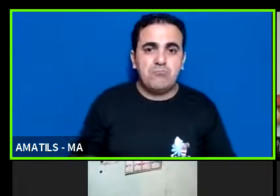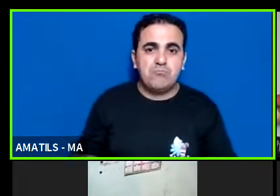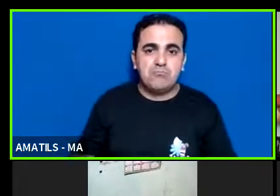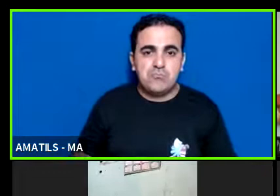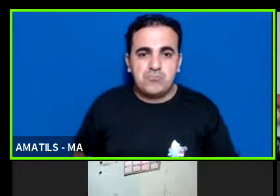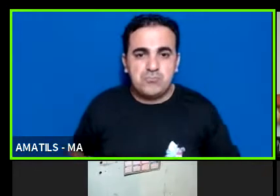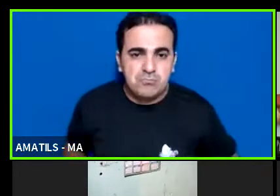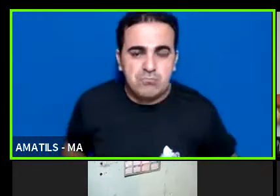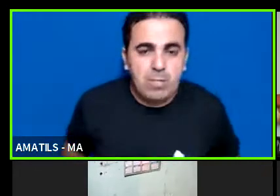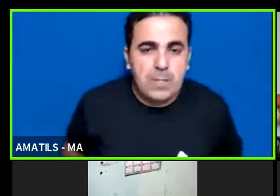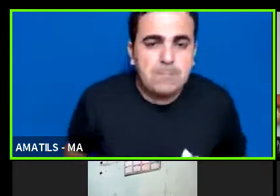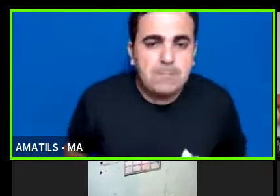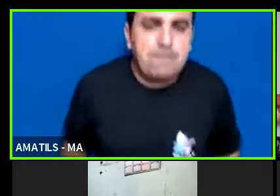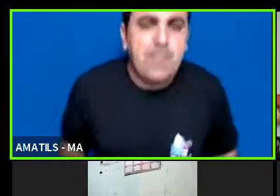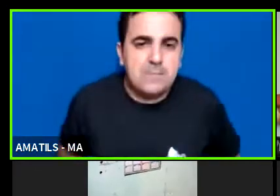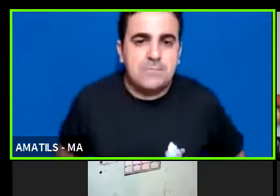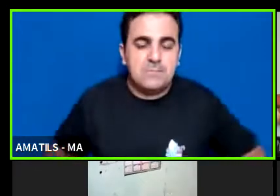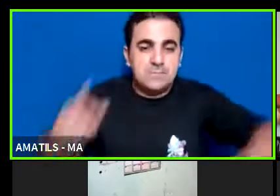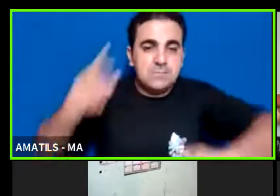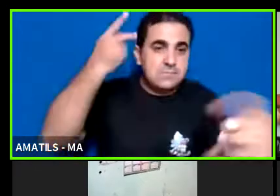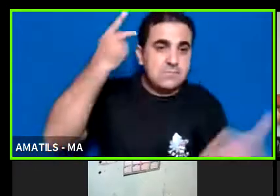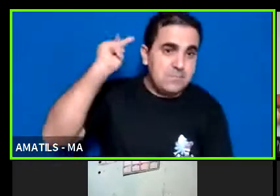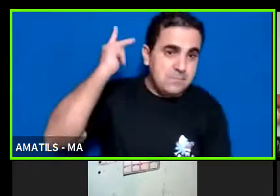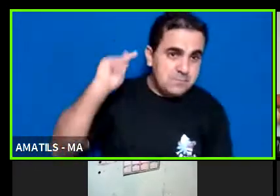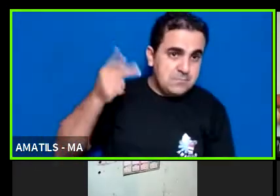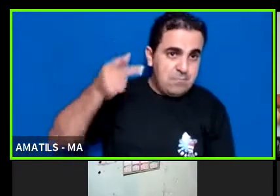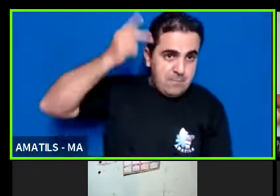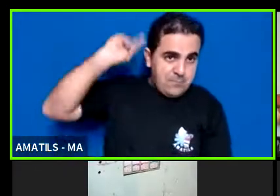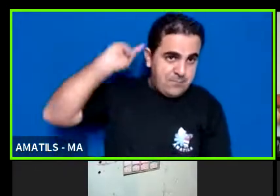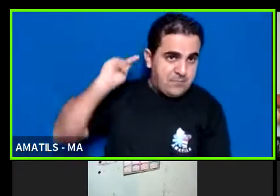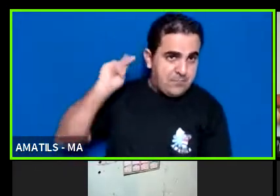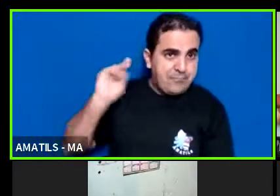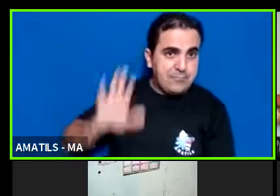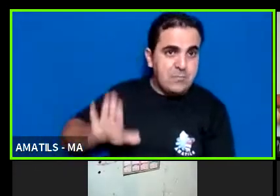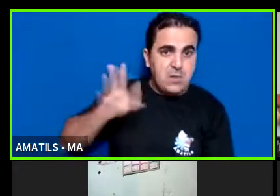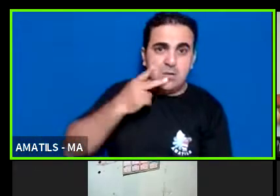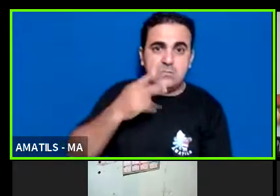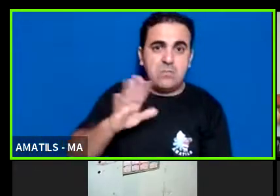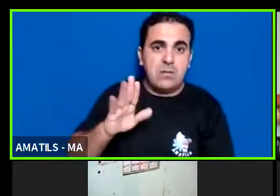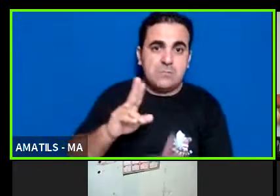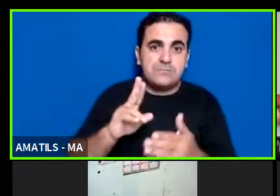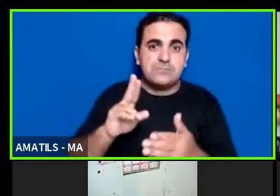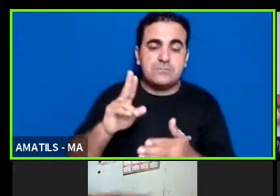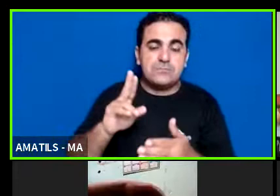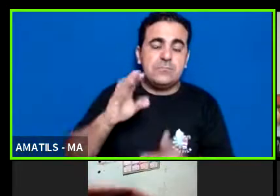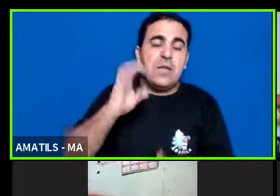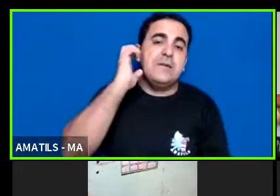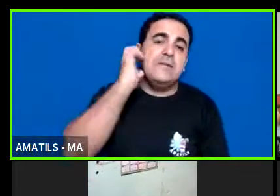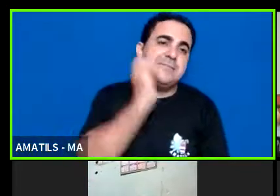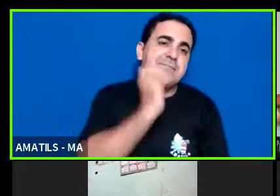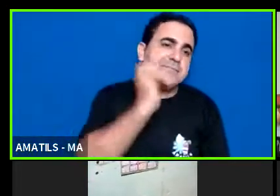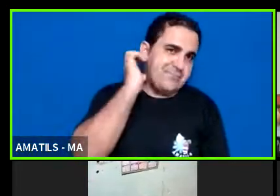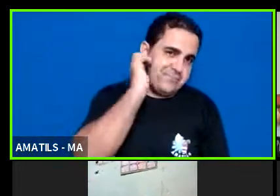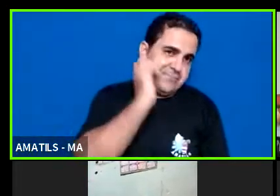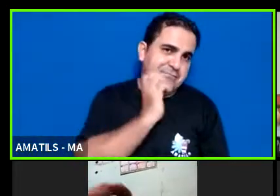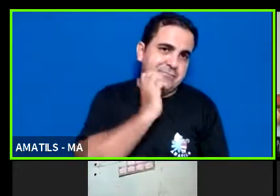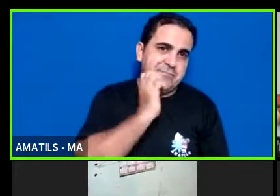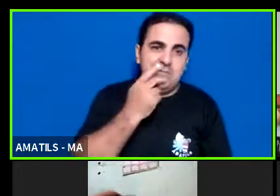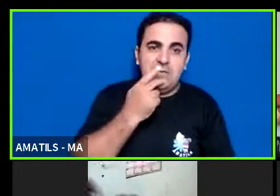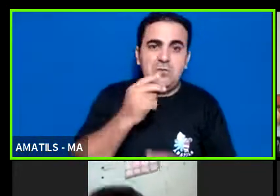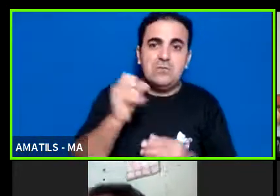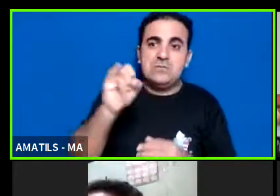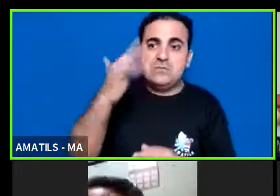eu queria fazer uma pergunta eu queria me inscrever isso eu vou eu vou conduzir aqui as inscrições pelo chat tá bom